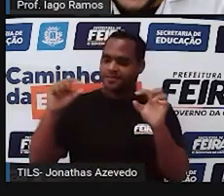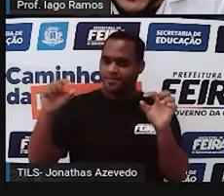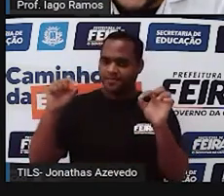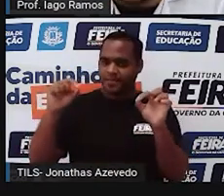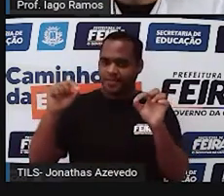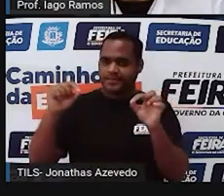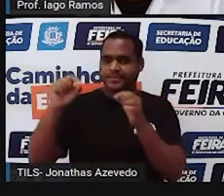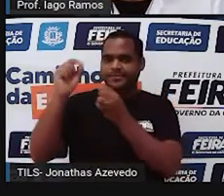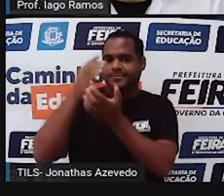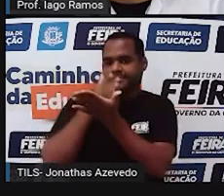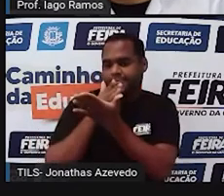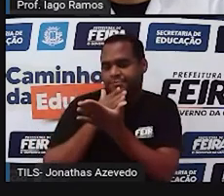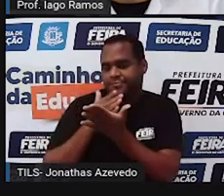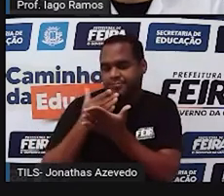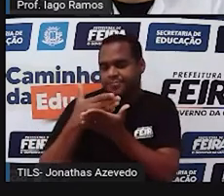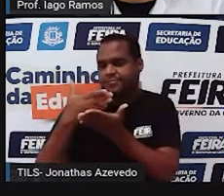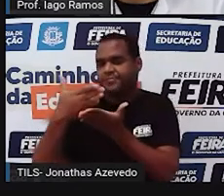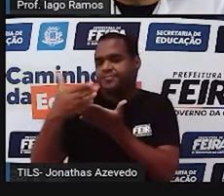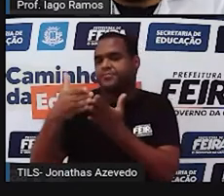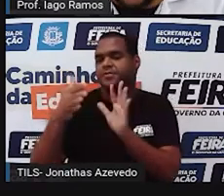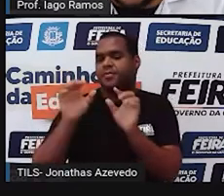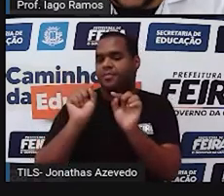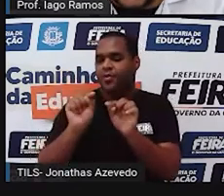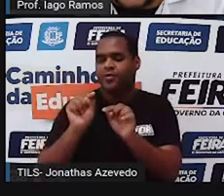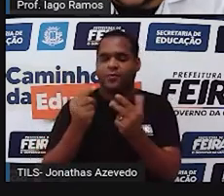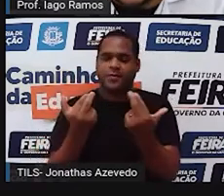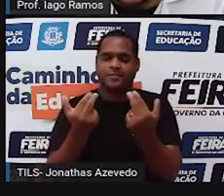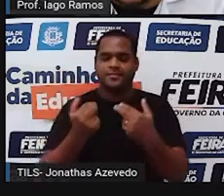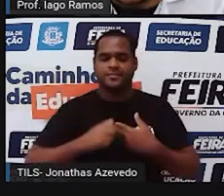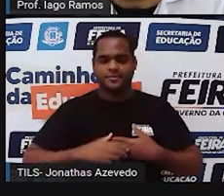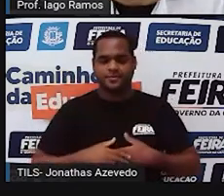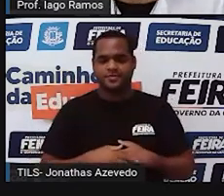semirretas, partindo de um mesmo ponto.